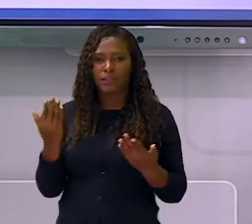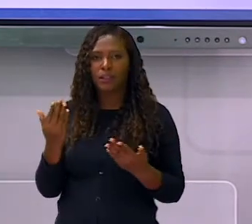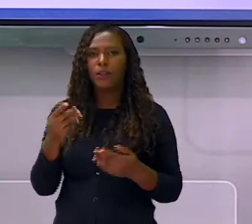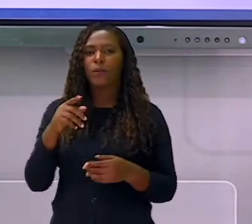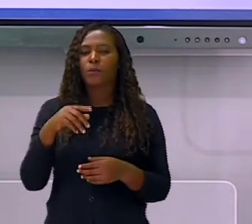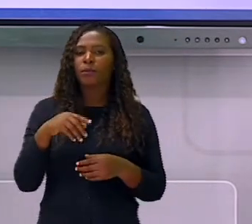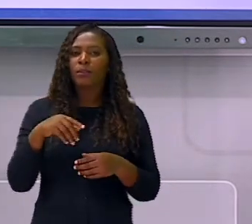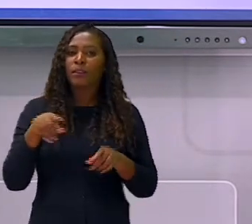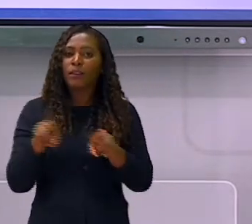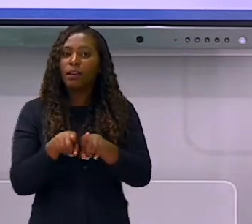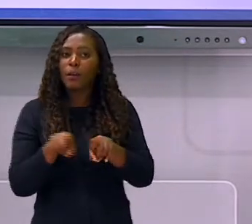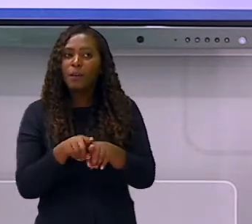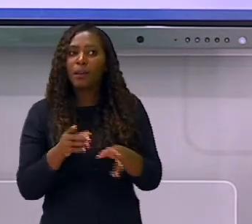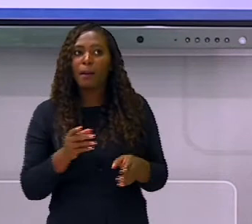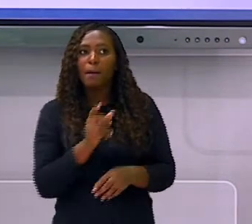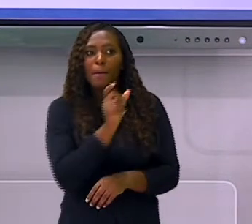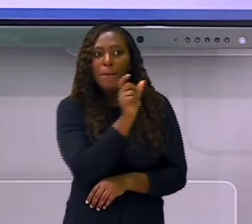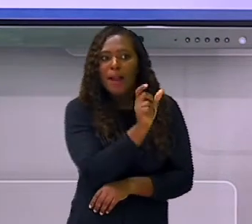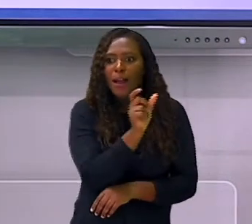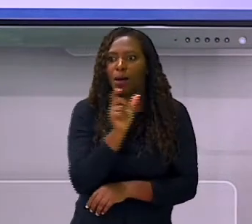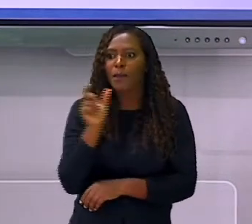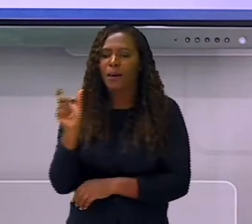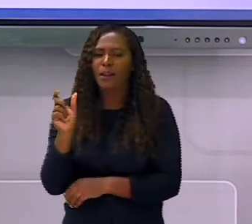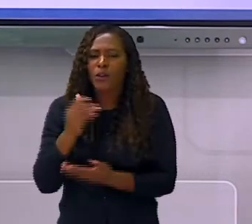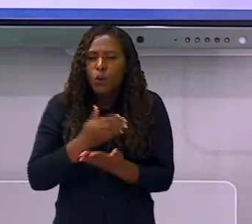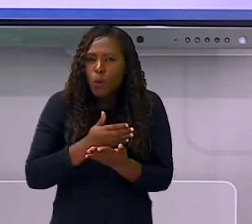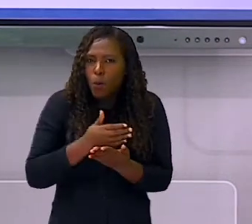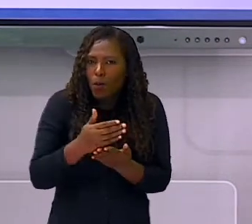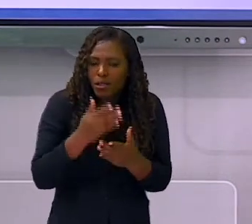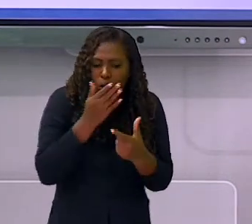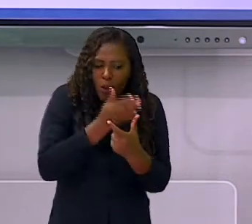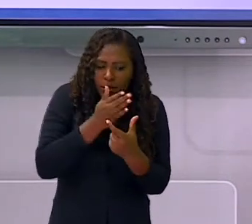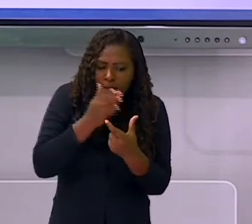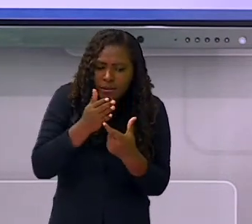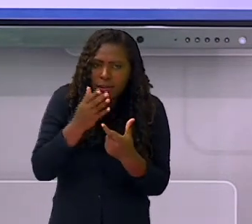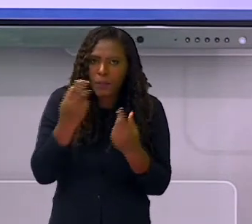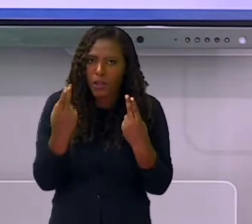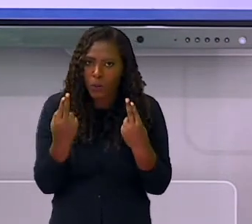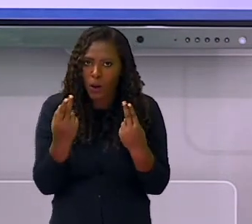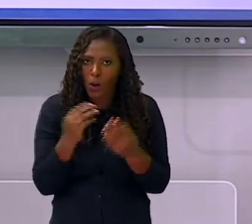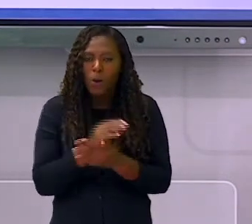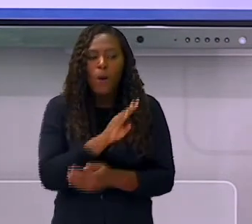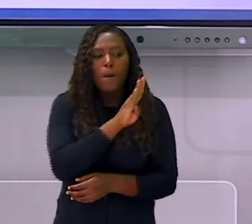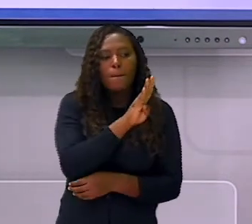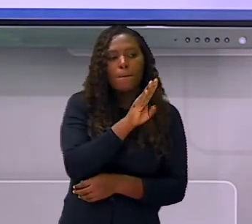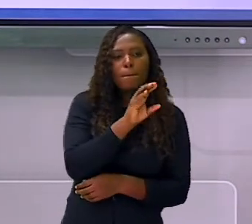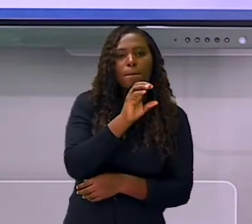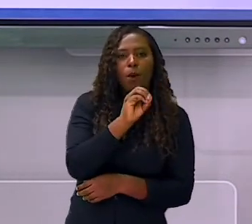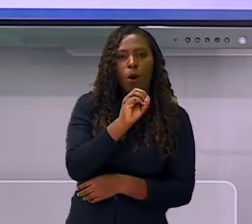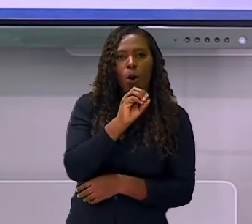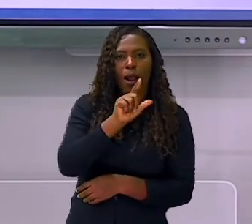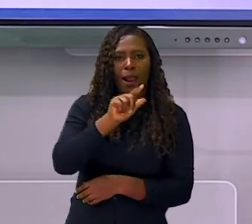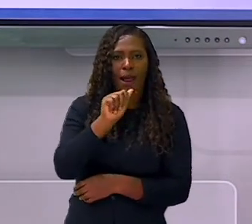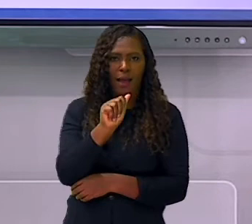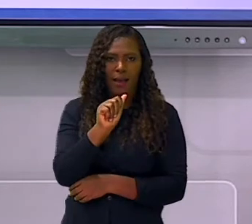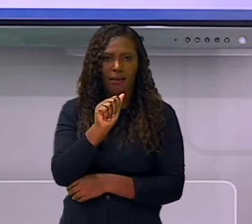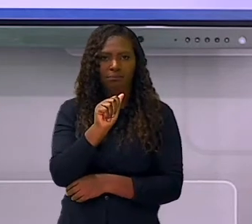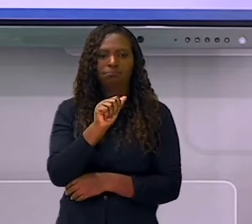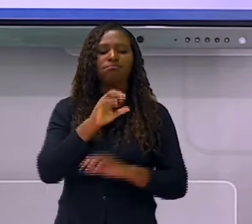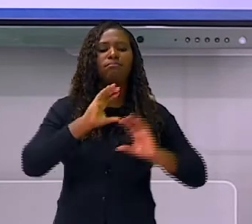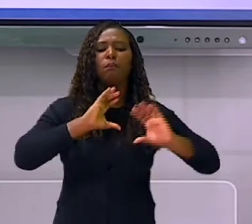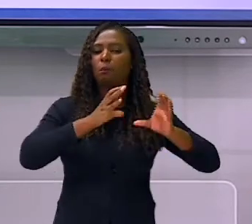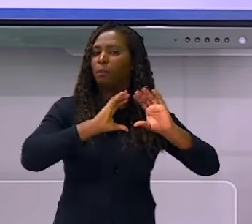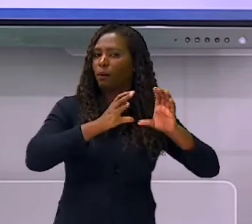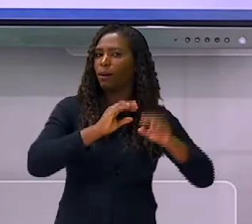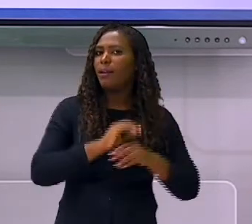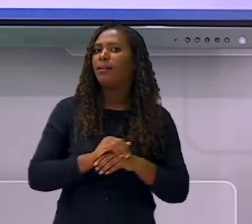a mesma sílaba. Você dá três exemplos aí. Bola, pano, bolo. Quais palavras começam